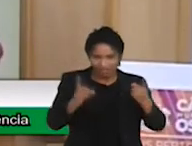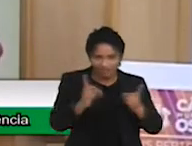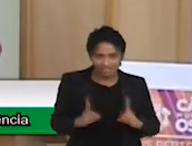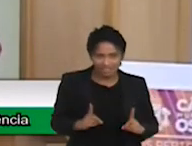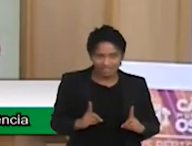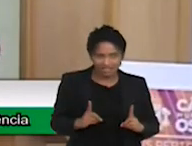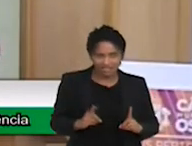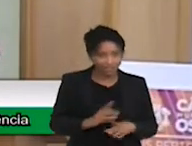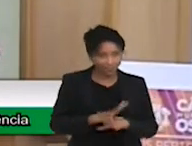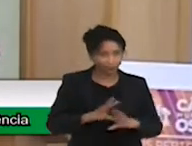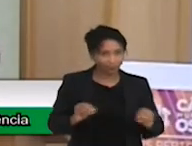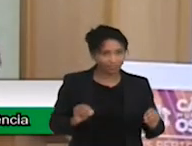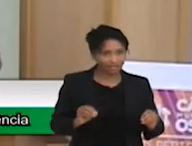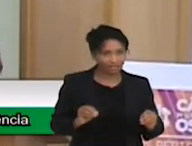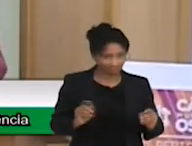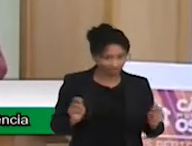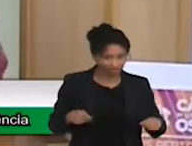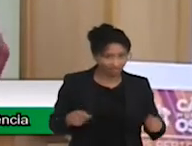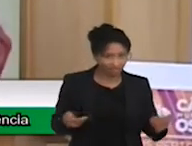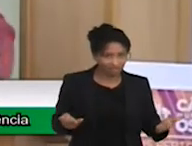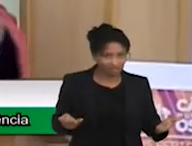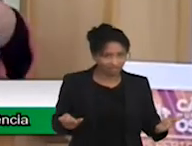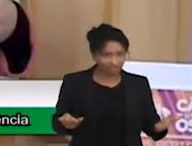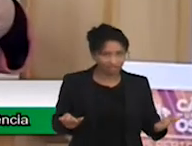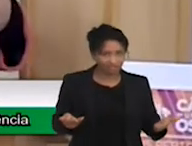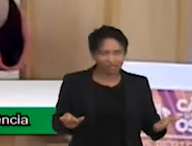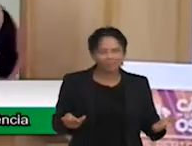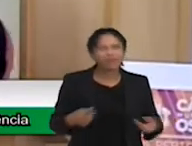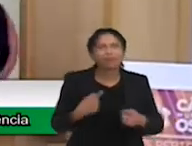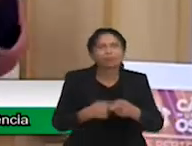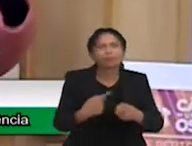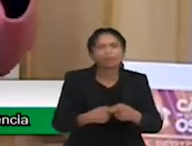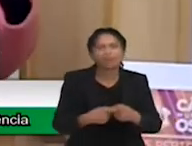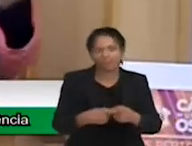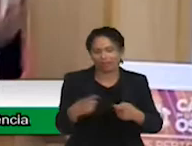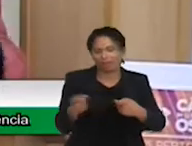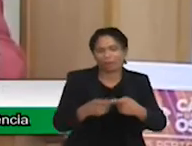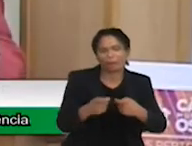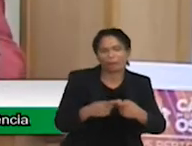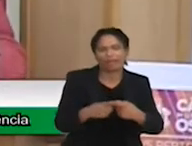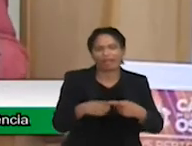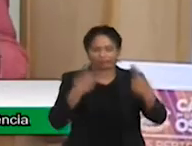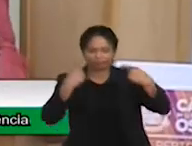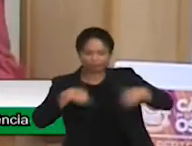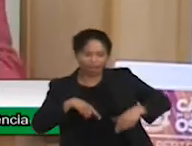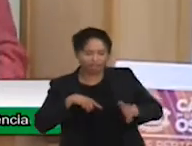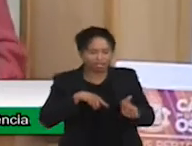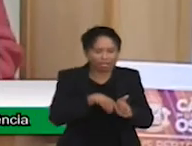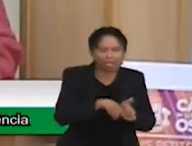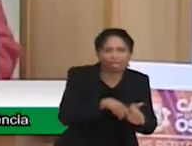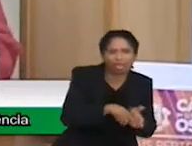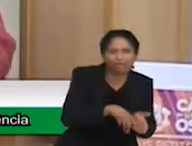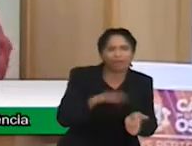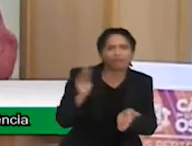Para que esse desgaste do laudo, aí não tem o neuro na rede, não tem como agendar?